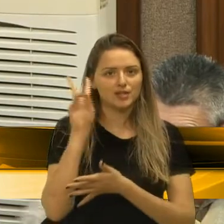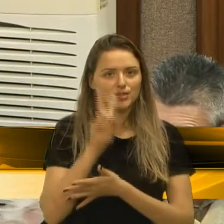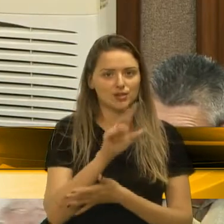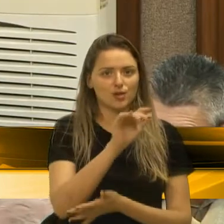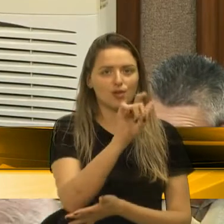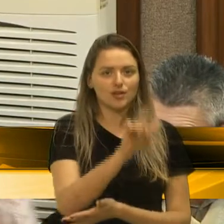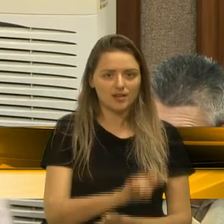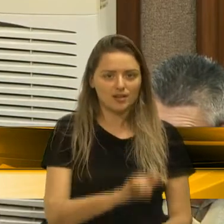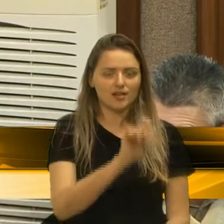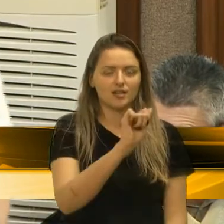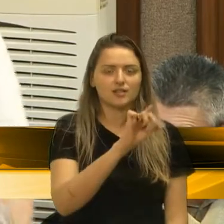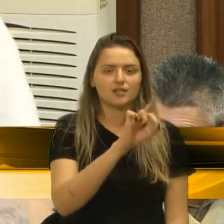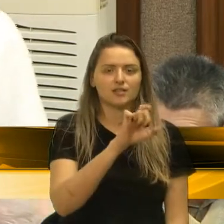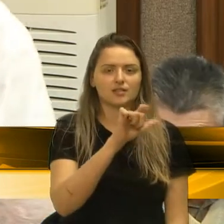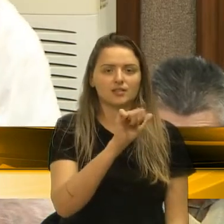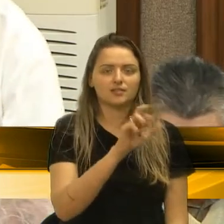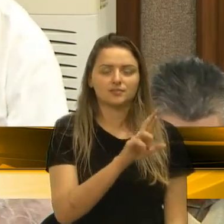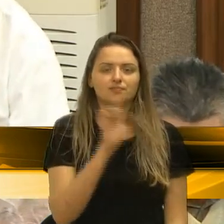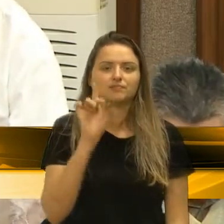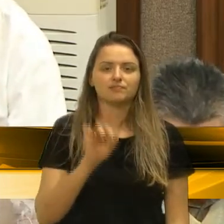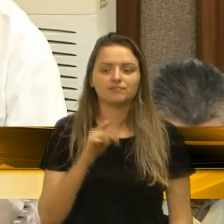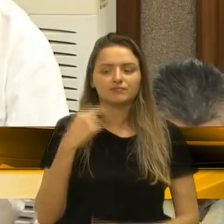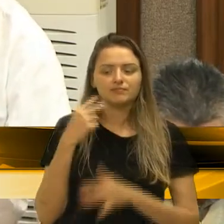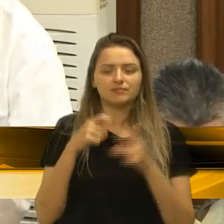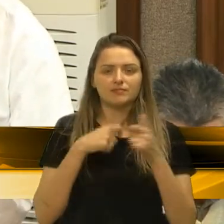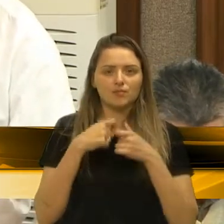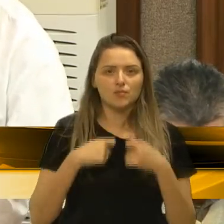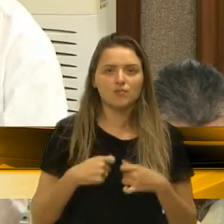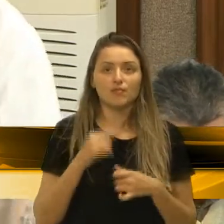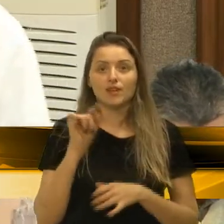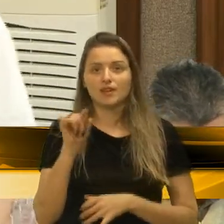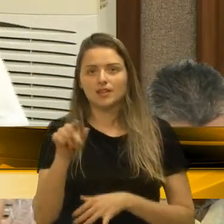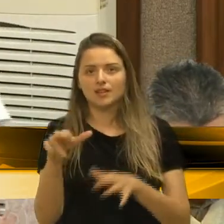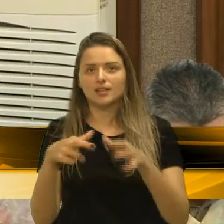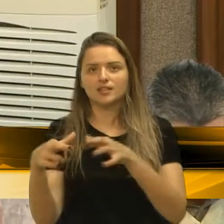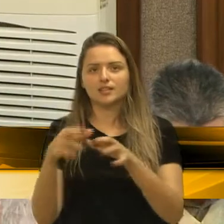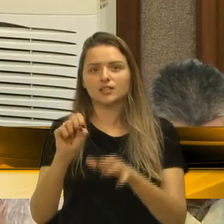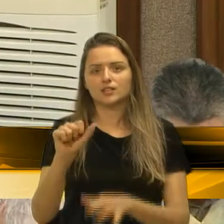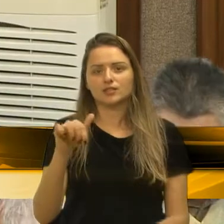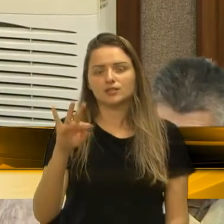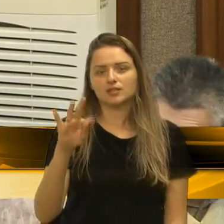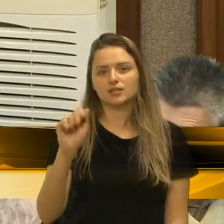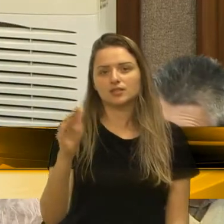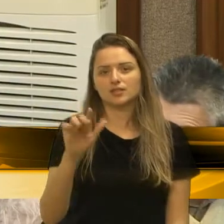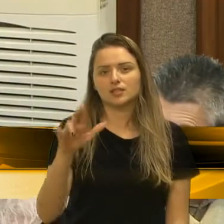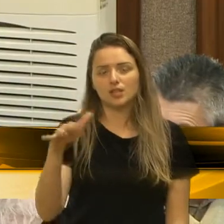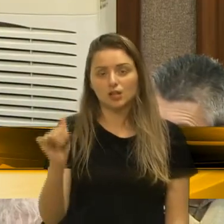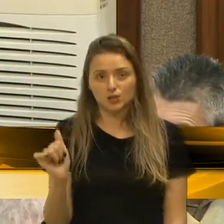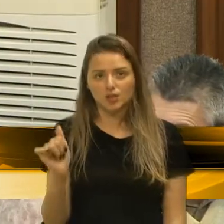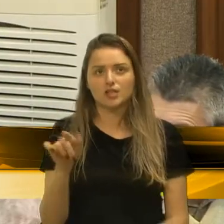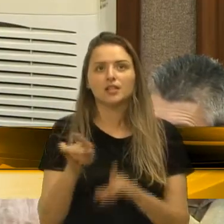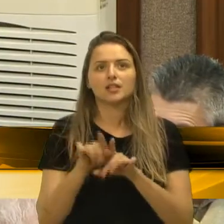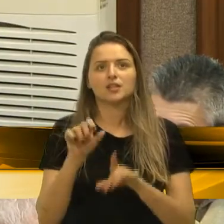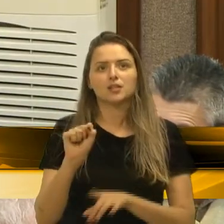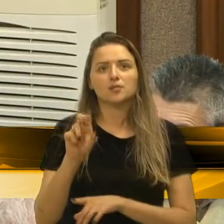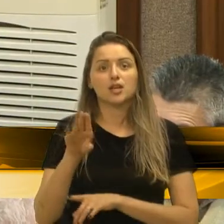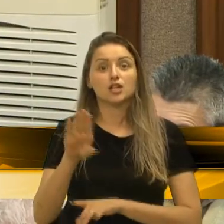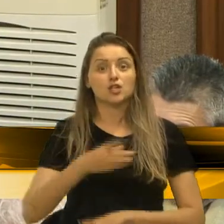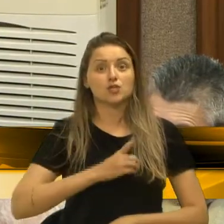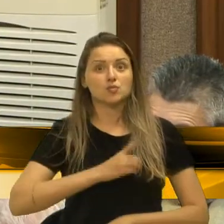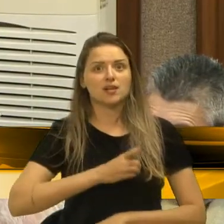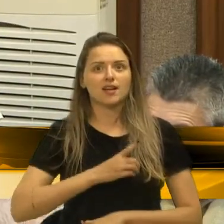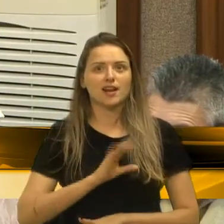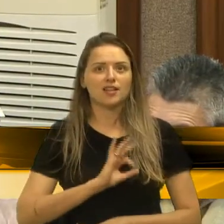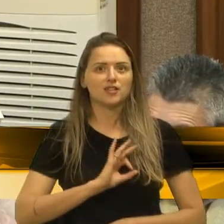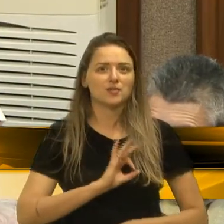Mazocchi, vereador Tomé, é que lá em Santa Lúcia, por exemplo, meu tio Alfredo Friço também era subdelegado de polícia. A gurizada